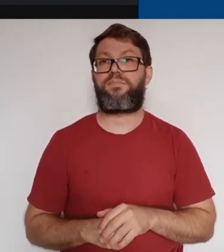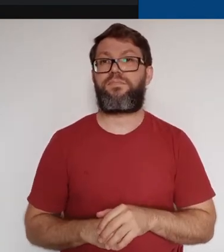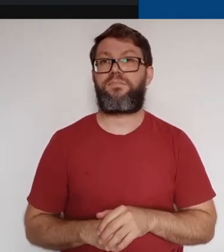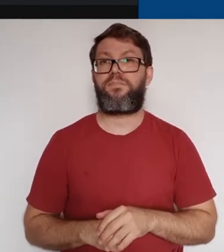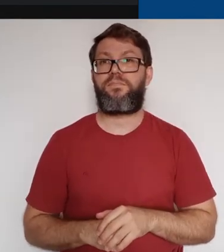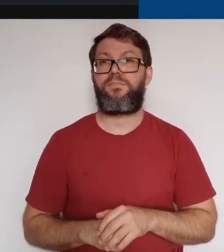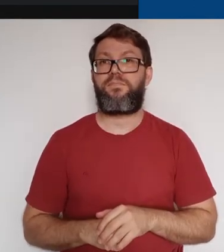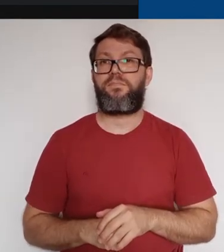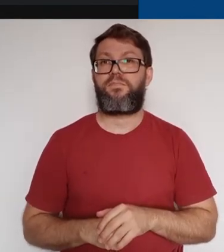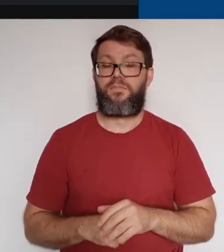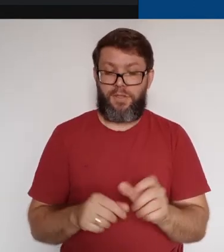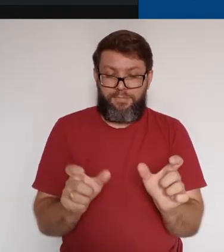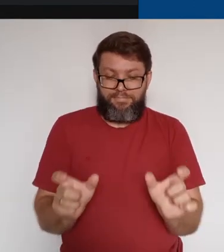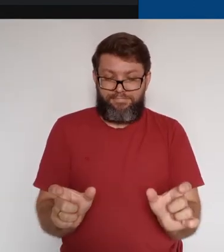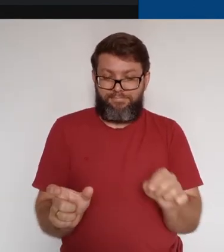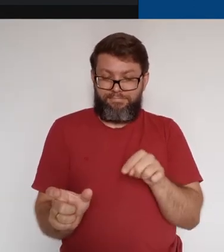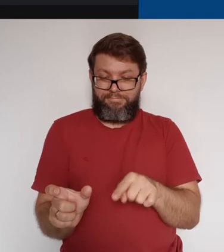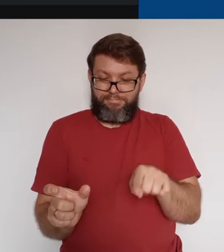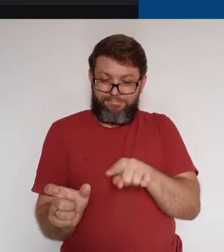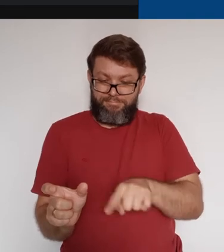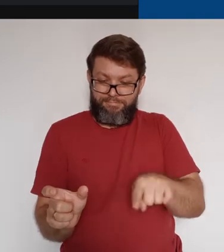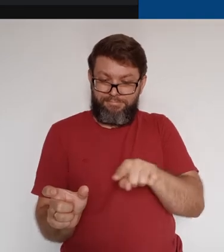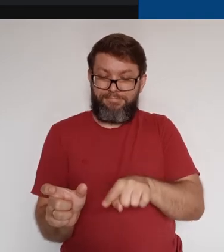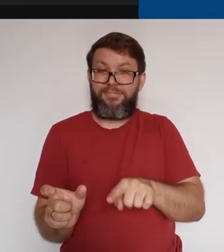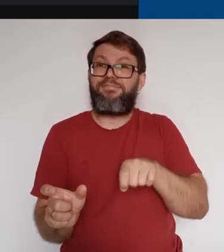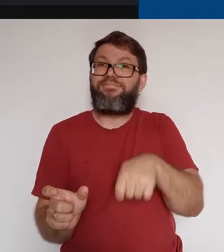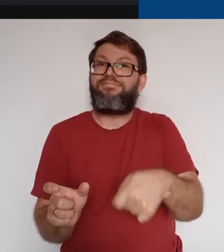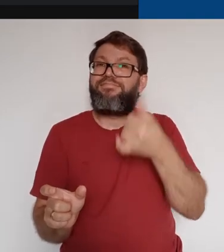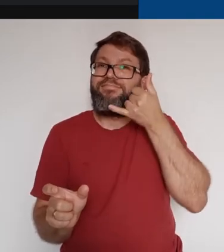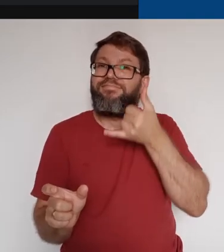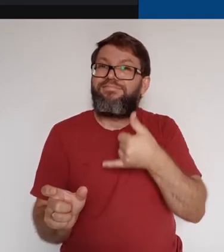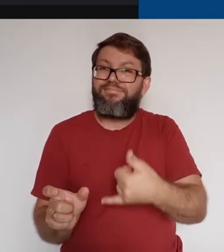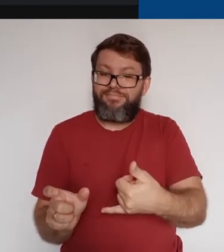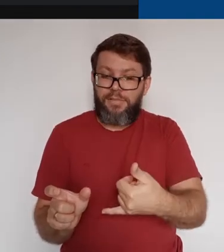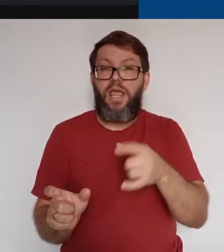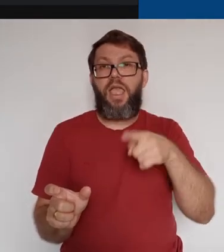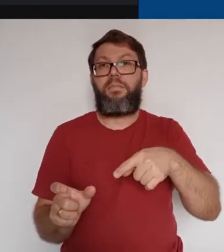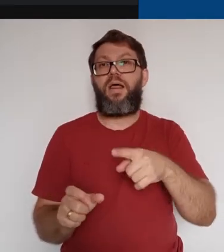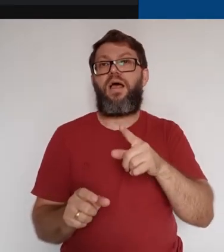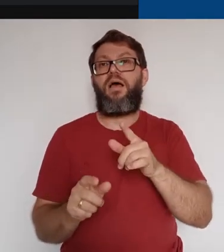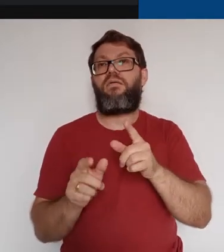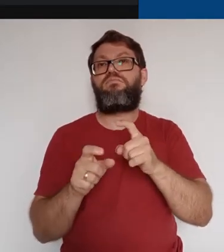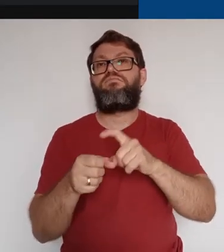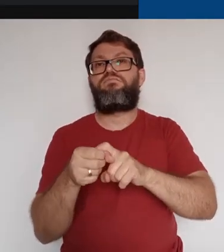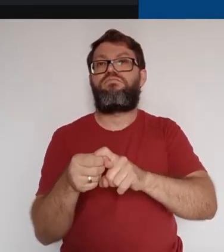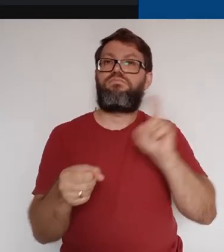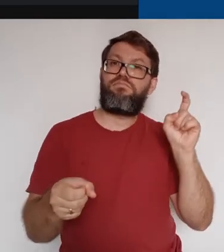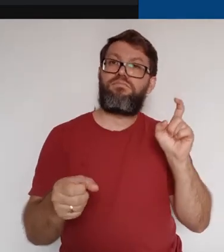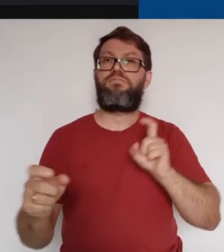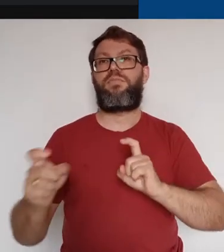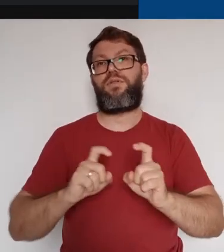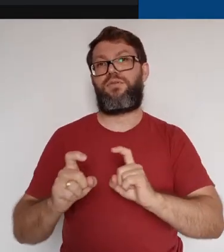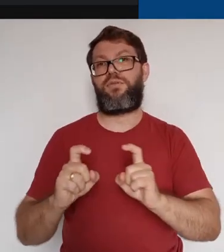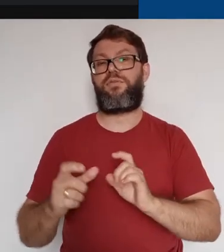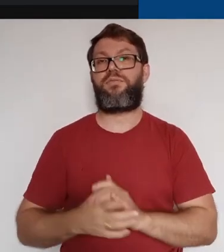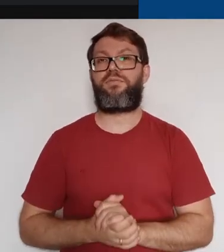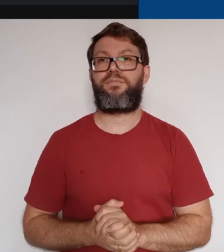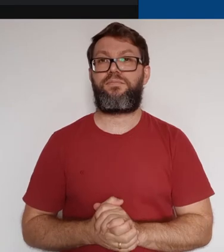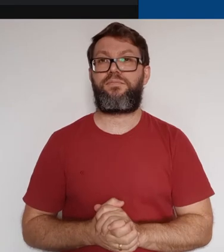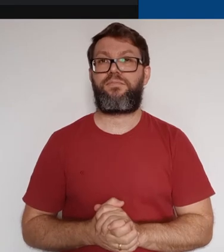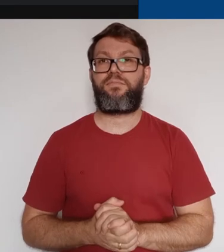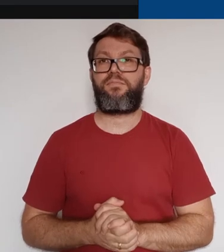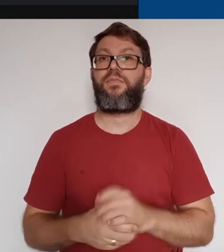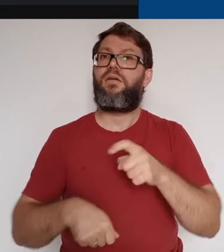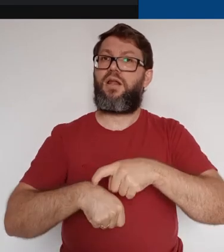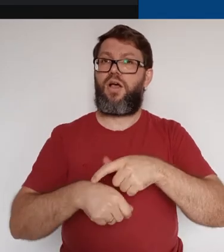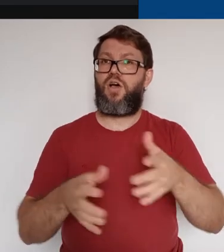ícone de câmera, o terceiro da lista. O ícone que fica no centro da tela é utilizado para encerrar a nossa participação em uma